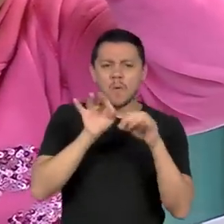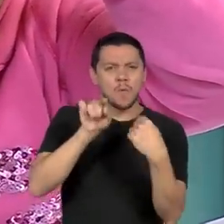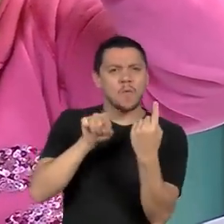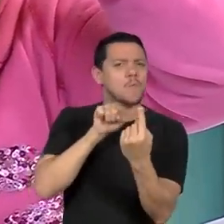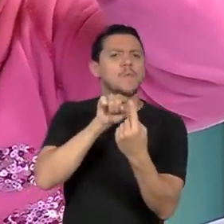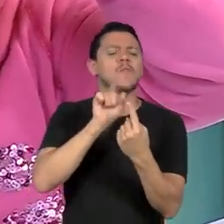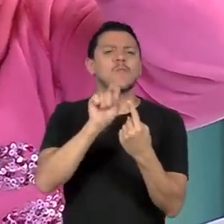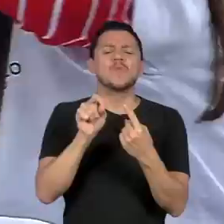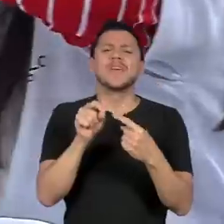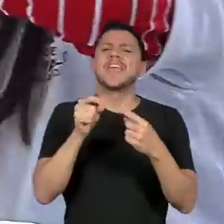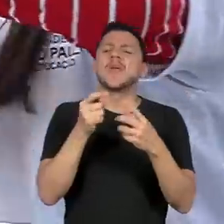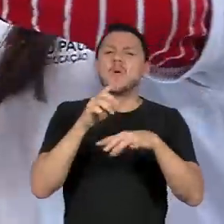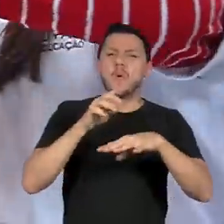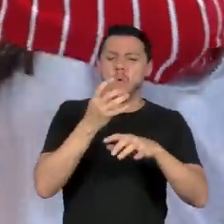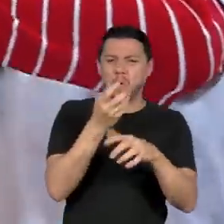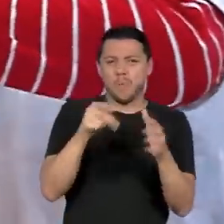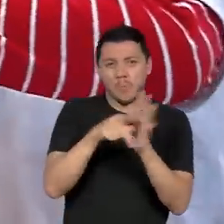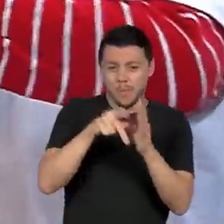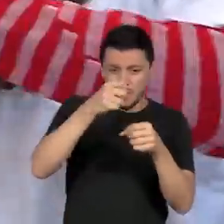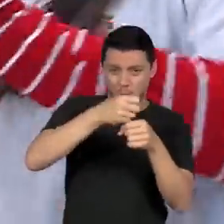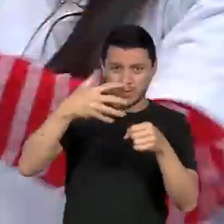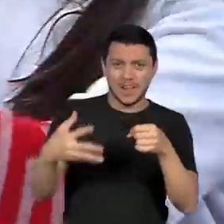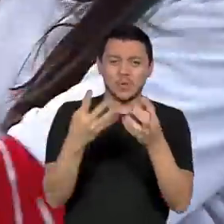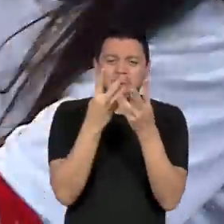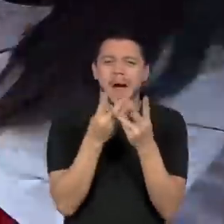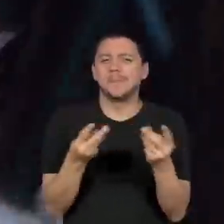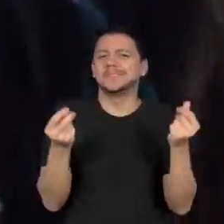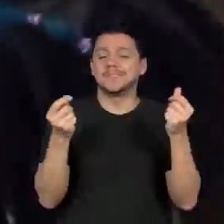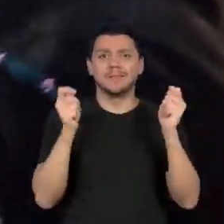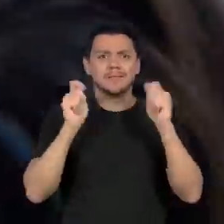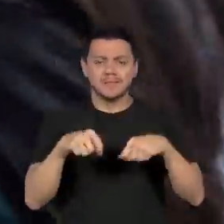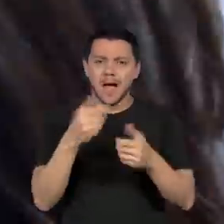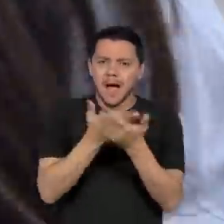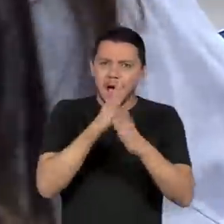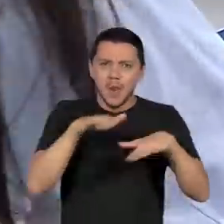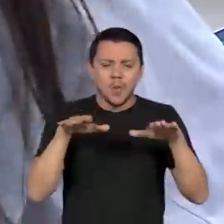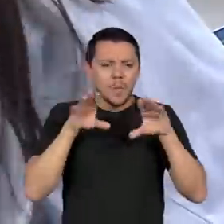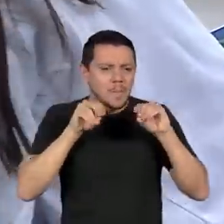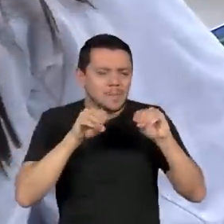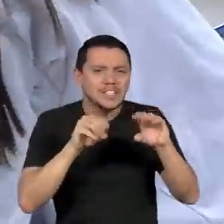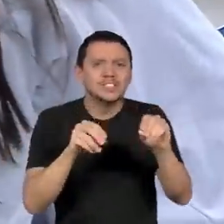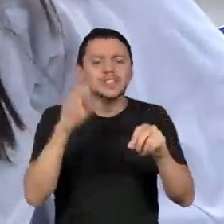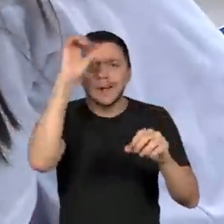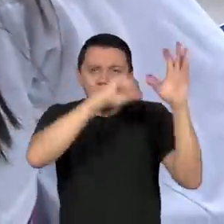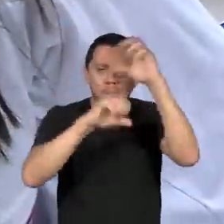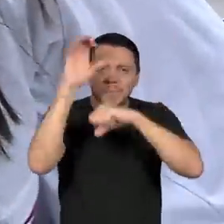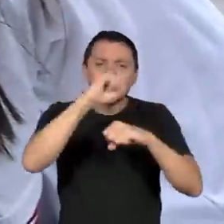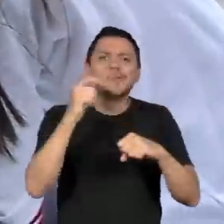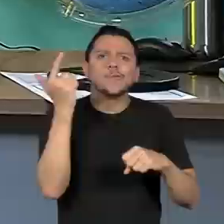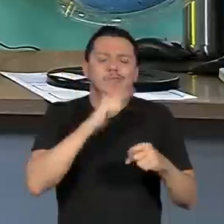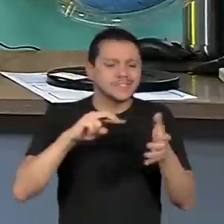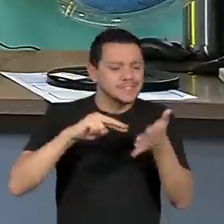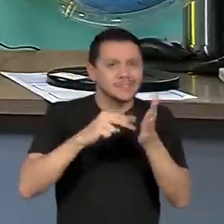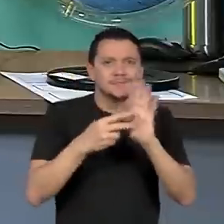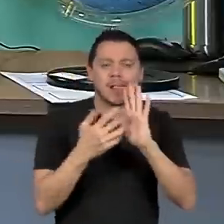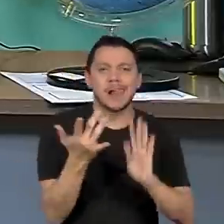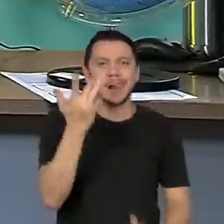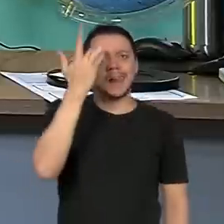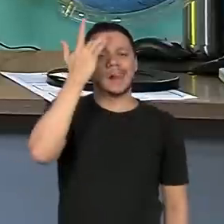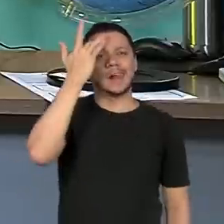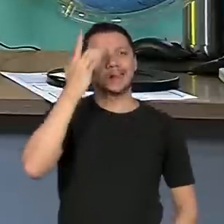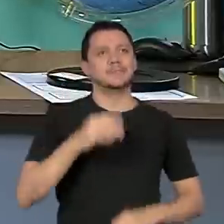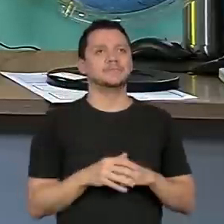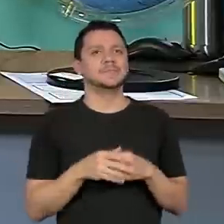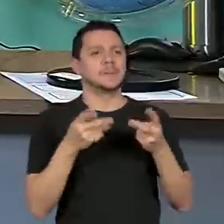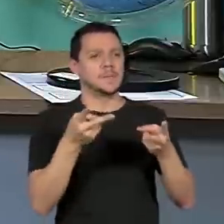os alunos podem ver e tocar no que estão aprendendo, o que torna o ensino mais significativo. A gente vê que eles ficam mais